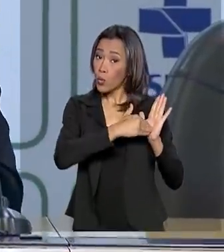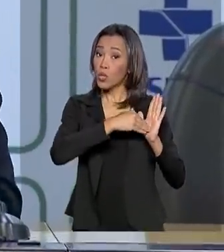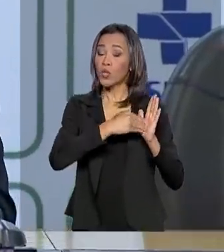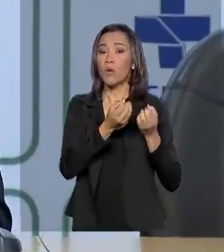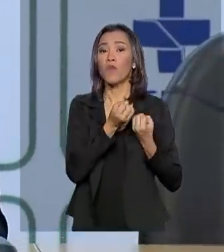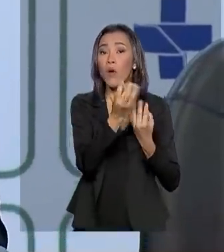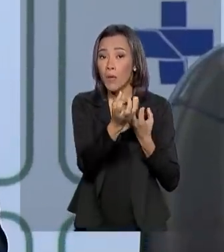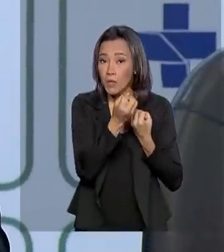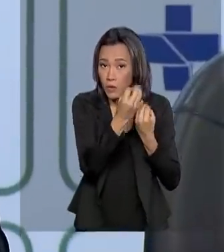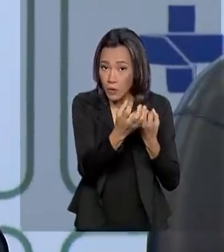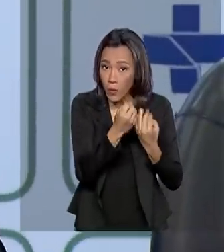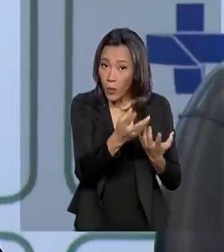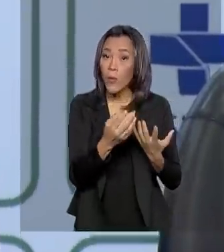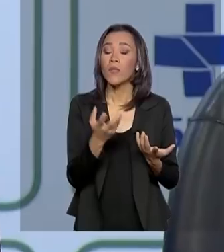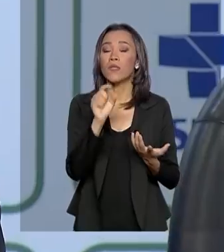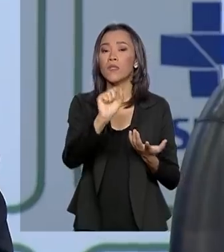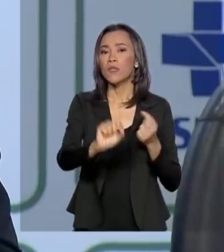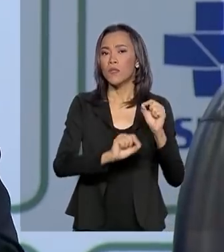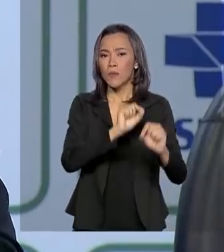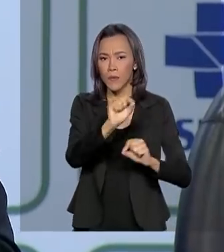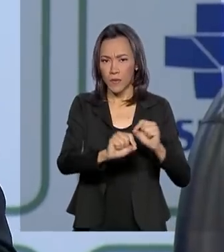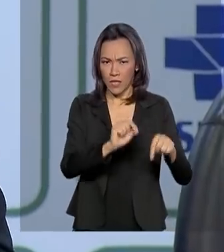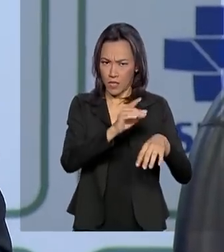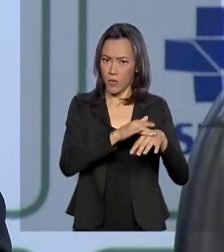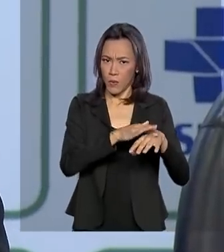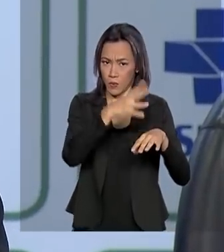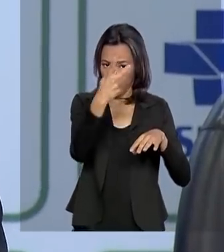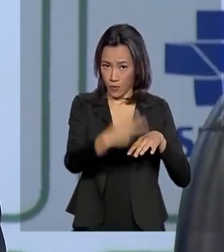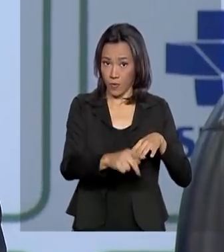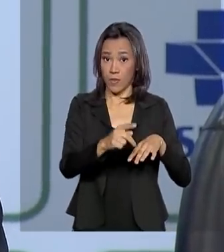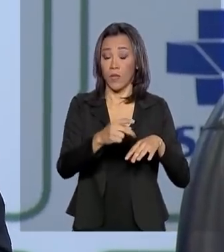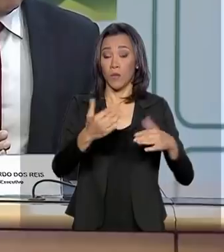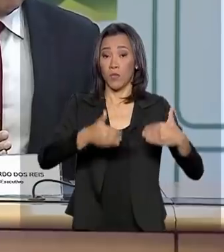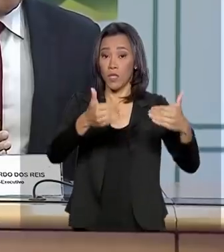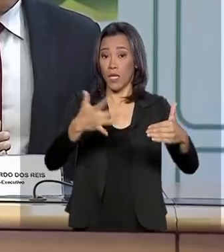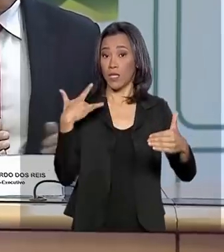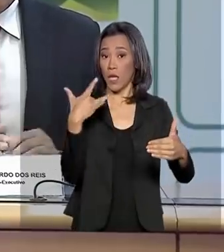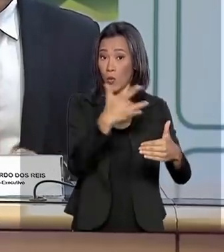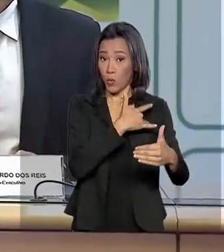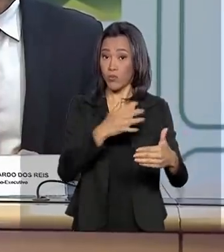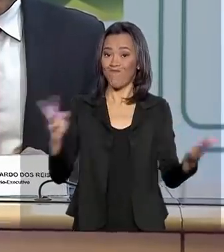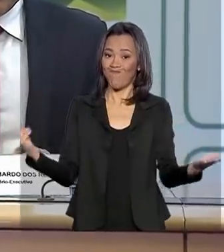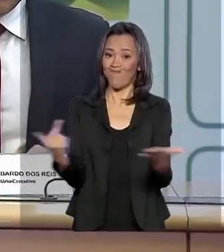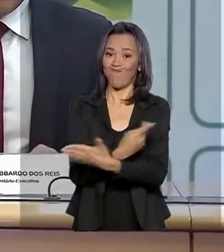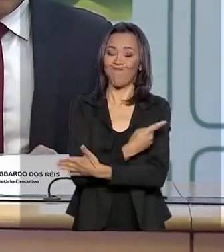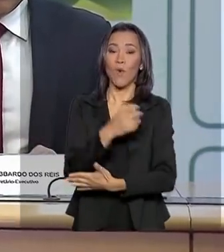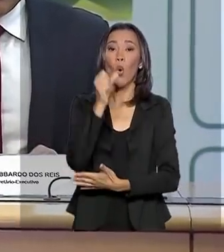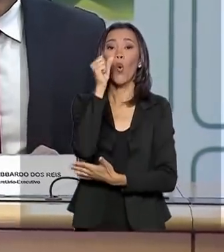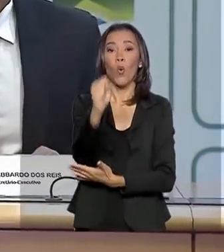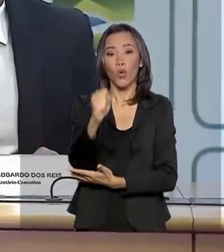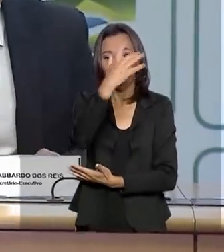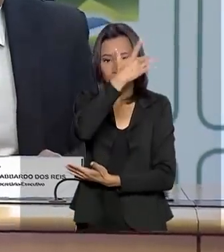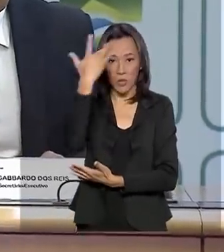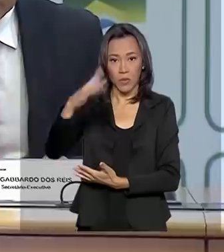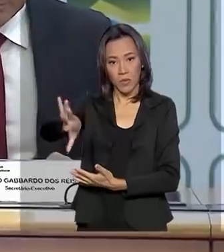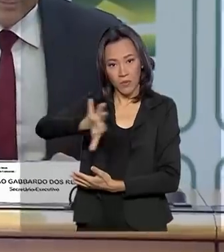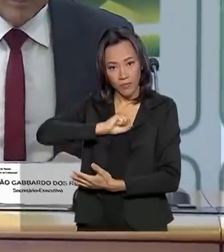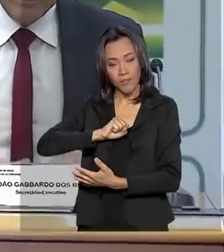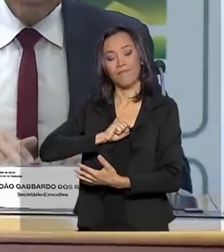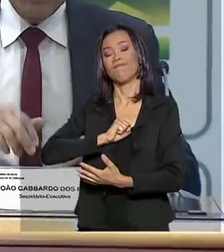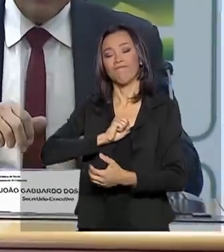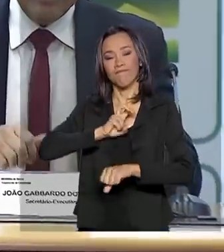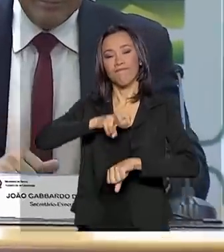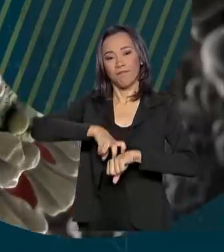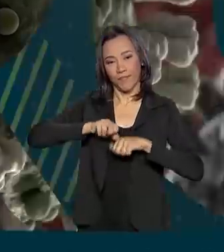boletim epidemiológico do Ministério da Saúde, em todo o país são oito casos confirmados de contaminação pelo novo